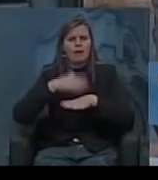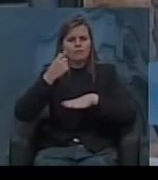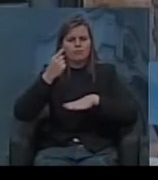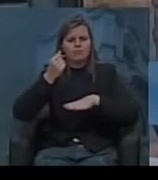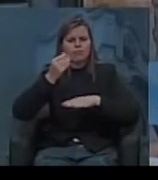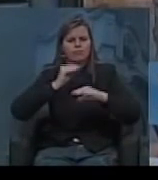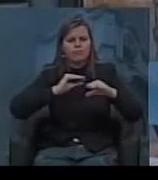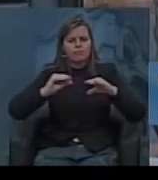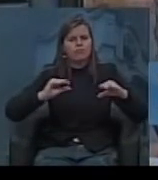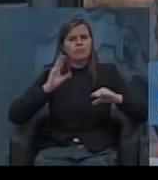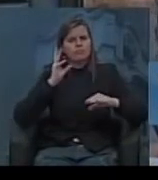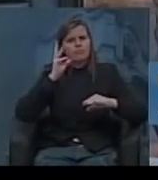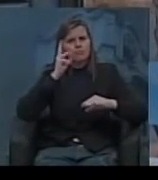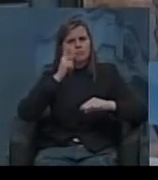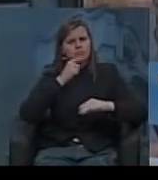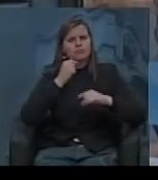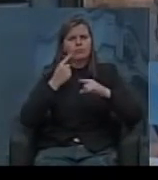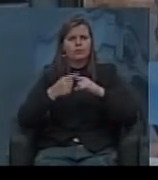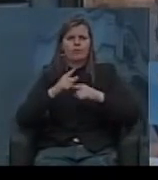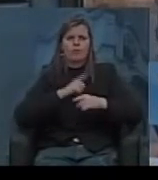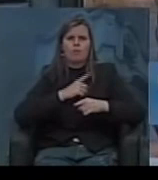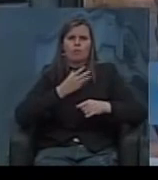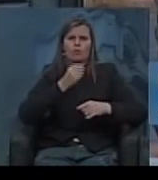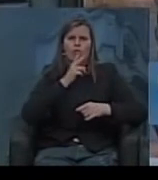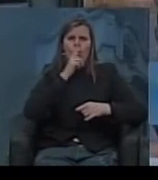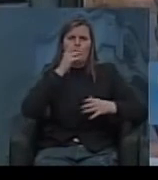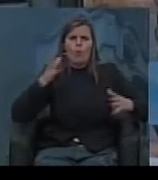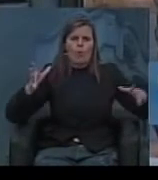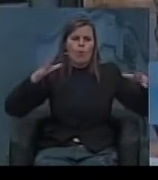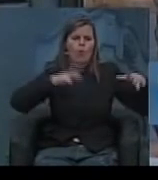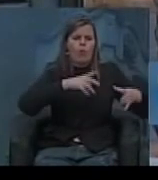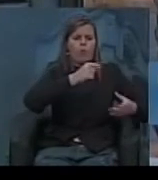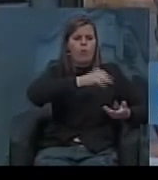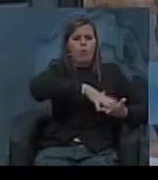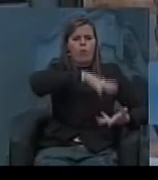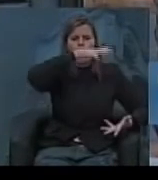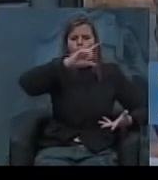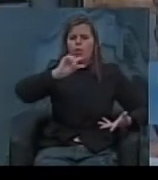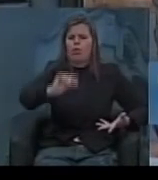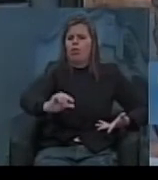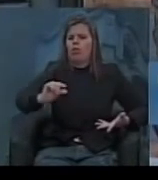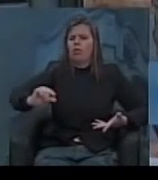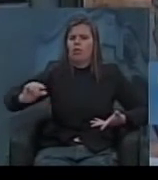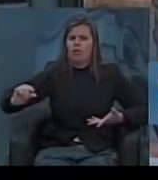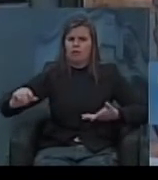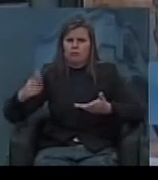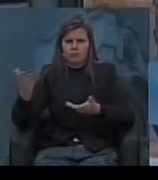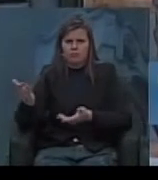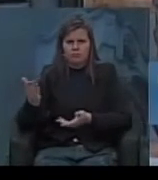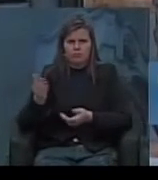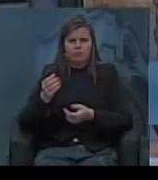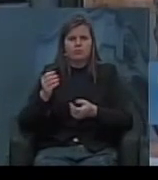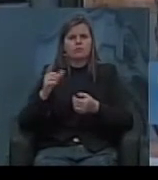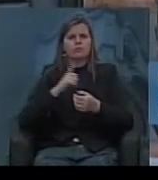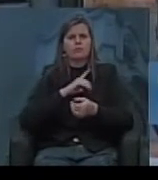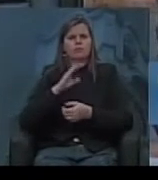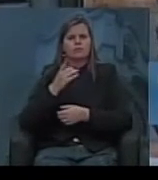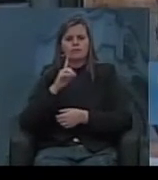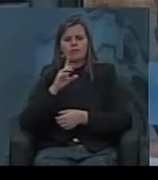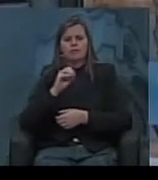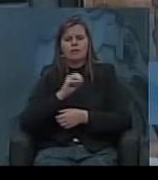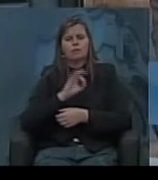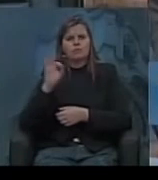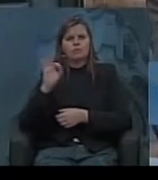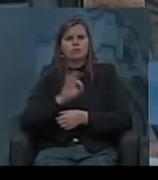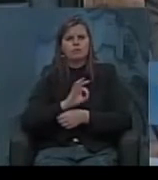de renda lento até porque a concentração de renda no país é muito alta dados do IBGE de 2000 para estar entre os 10% com renda individual mais